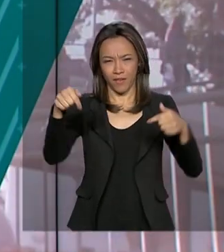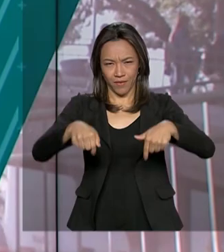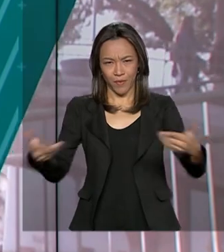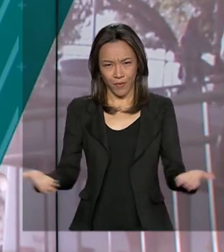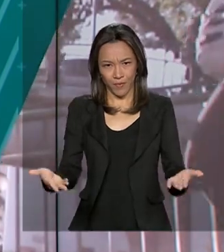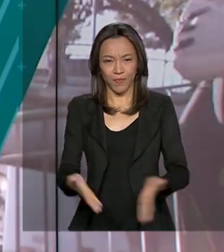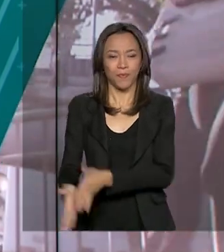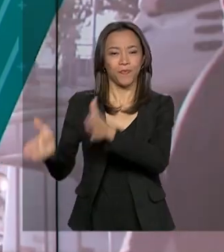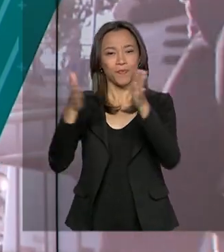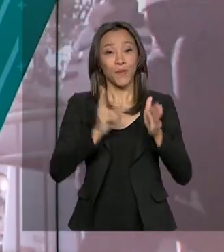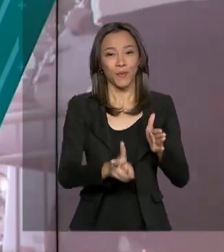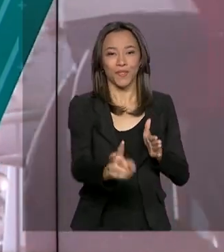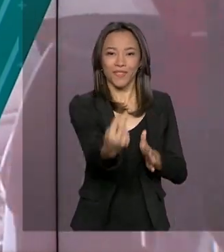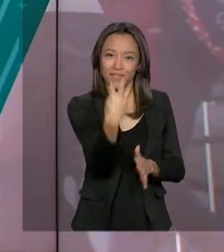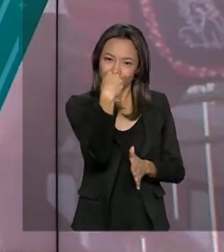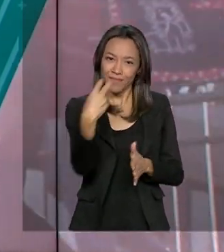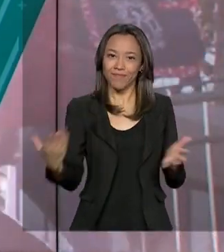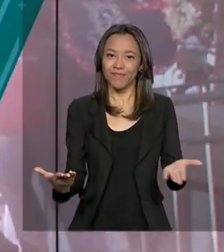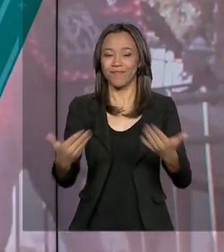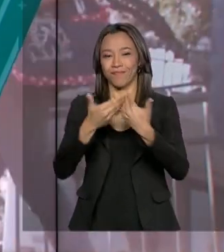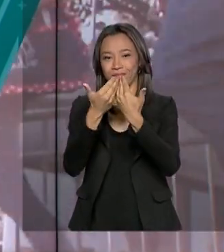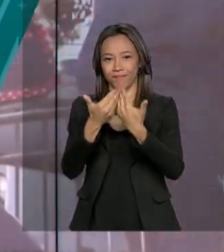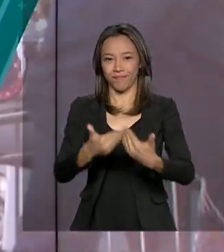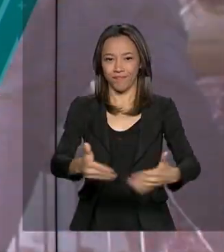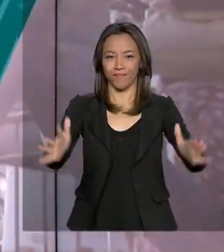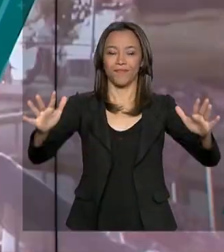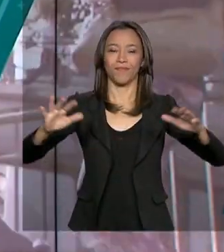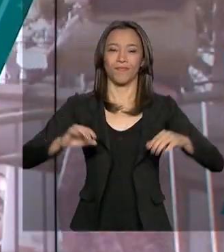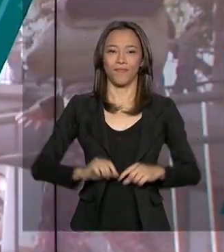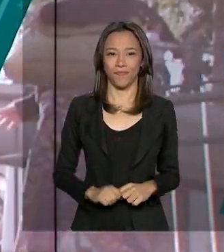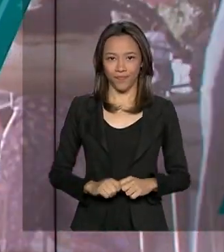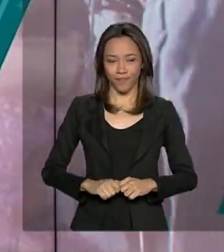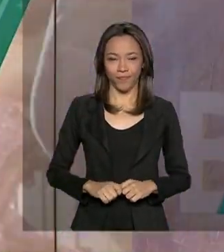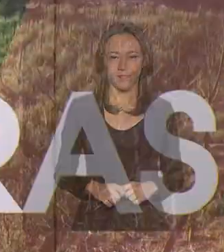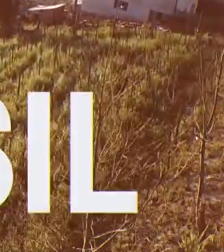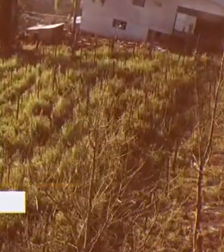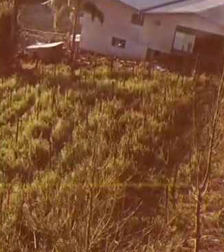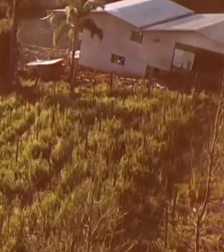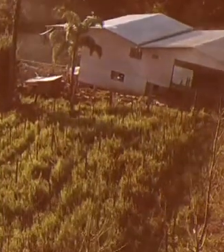hoje. Fique com a gente. O Brasil em dia já está no ar.